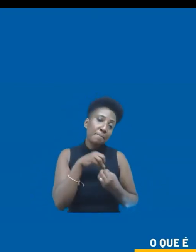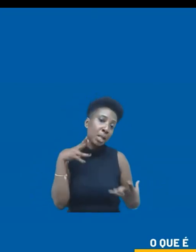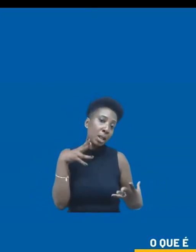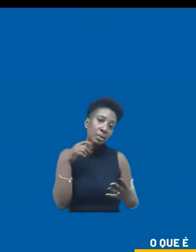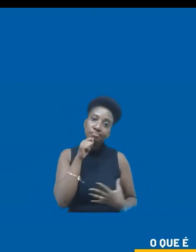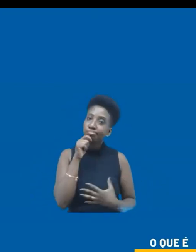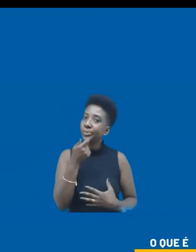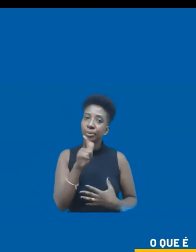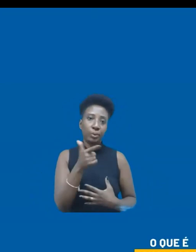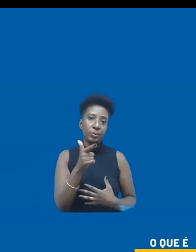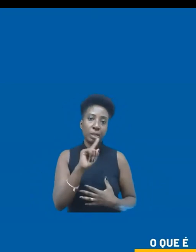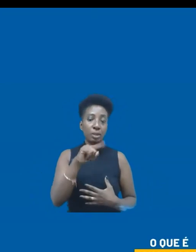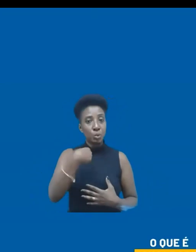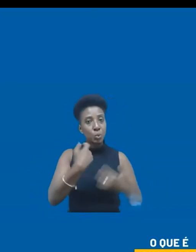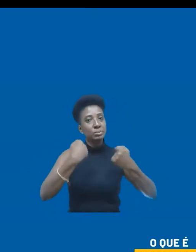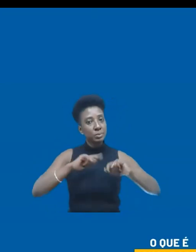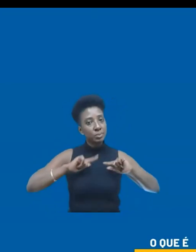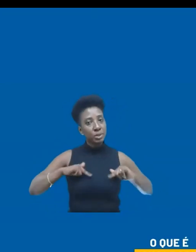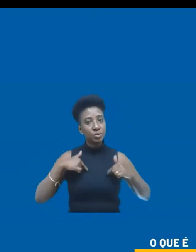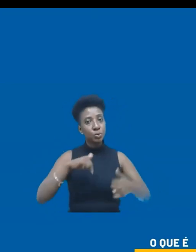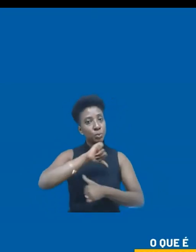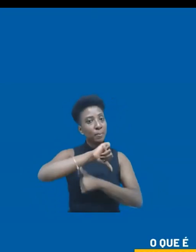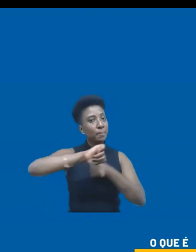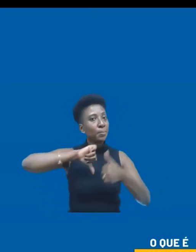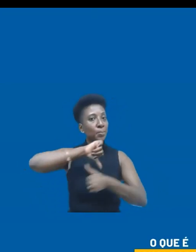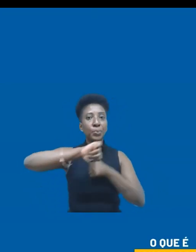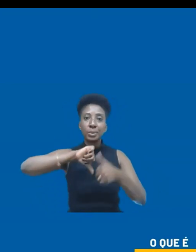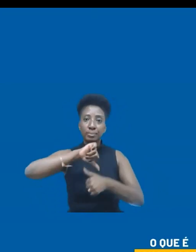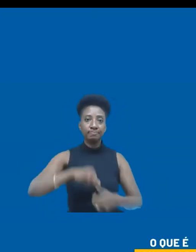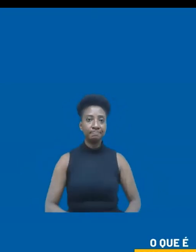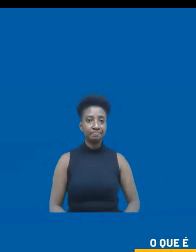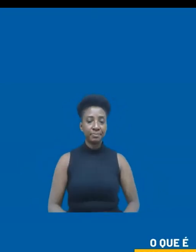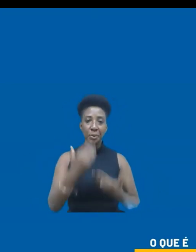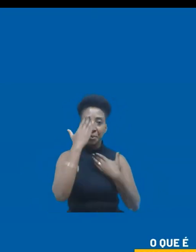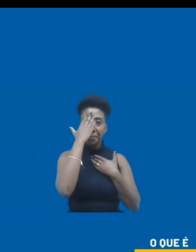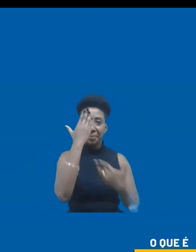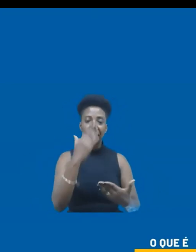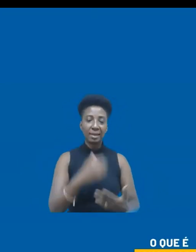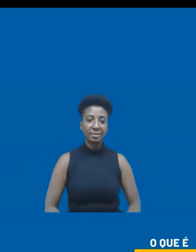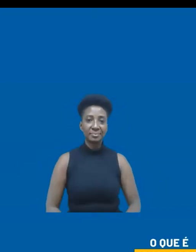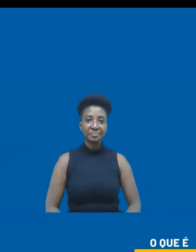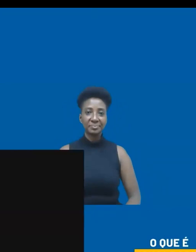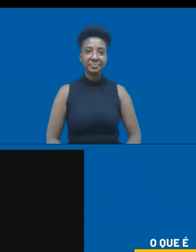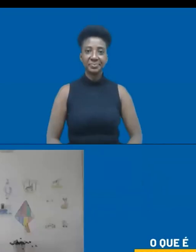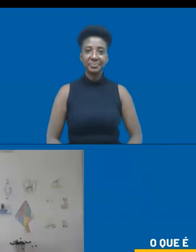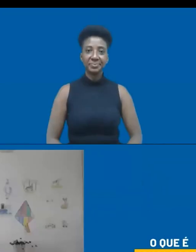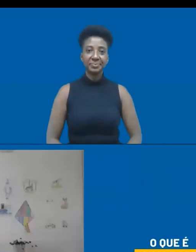nós mudamos, ou nós mesmos, ou a gente não muda o planeta. Obrigado, Renê. Obrigado, Isadora.